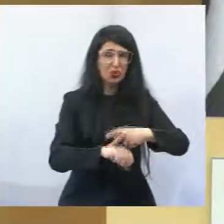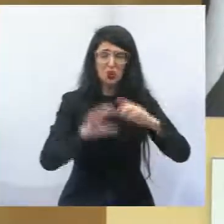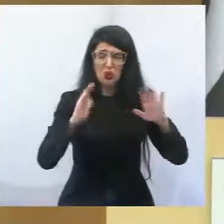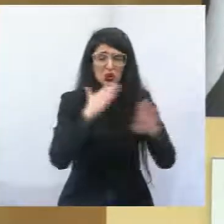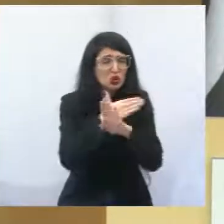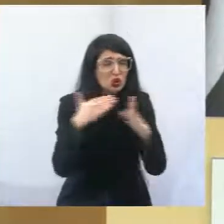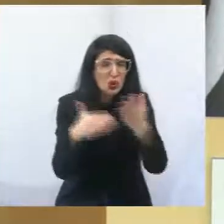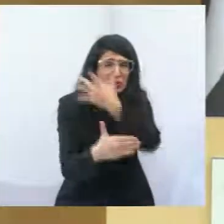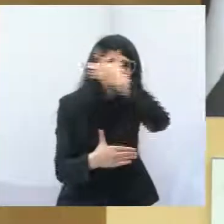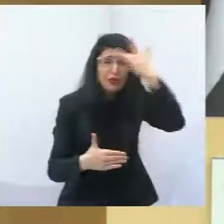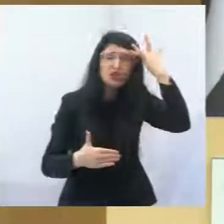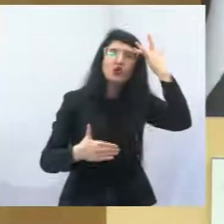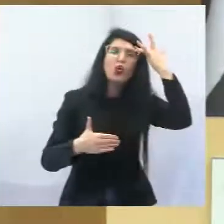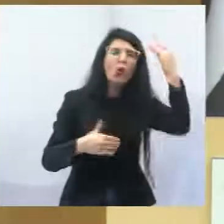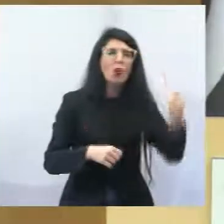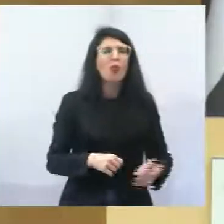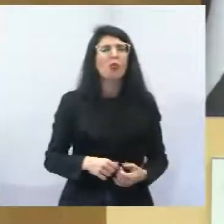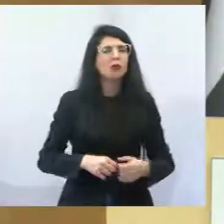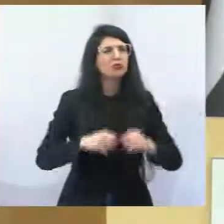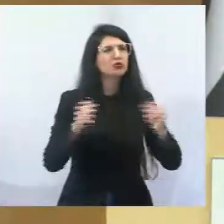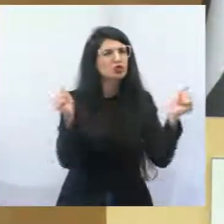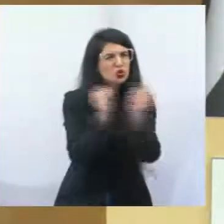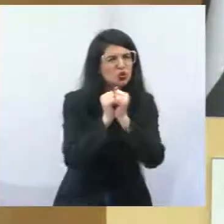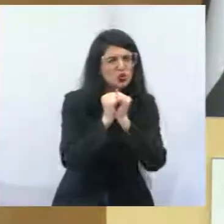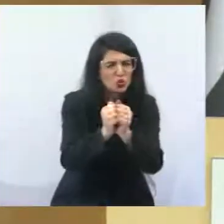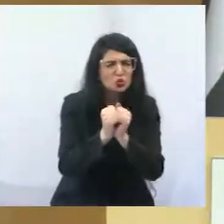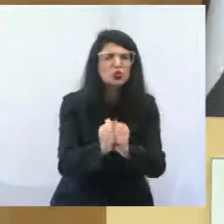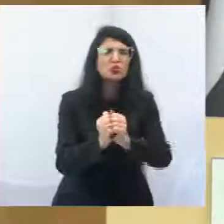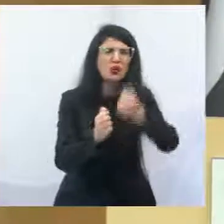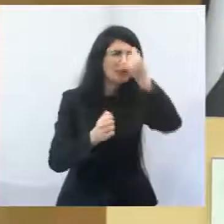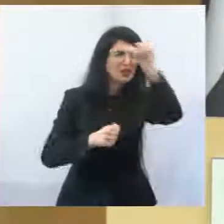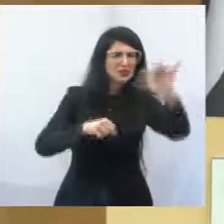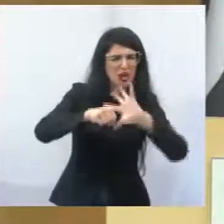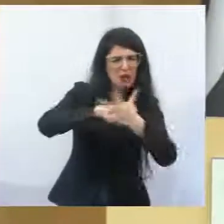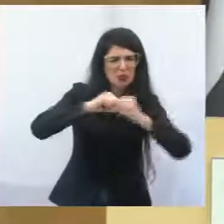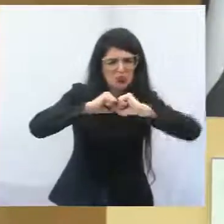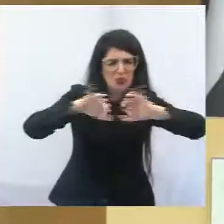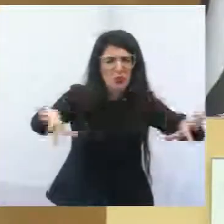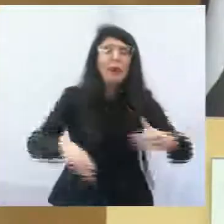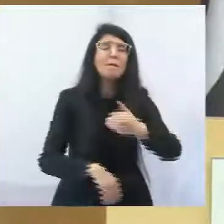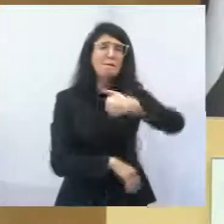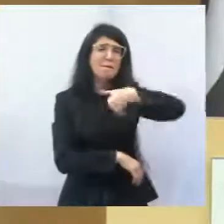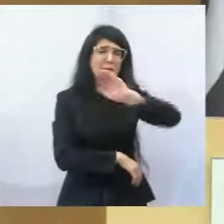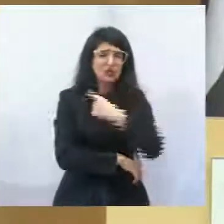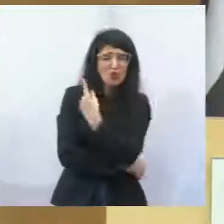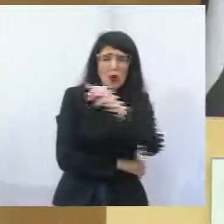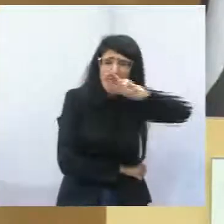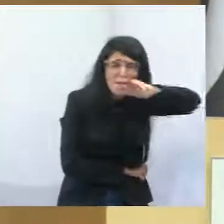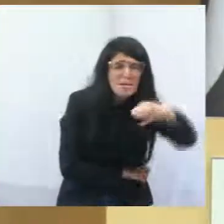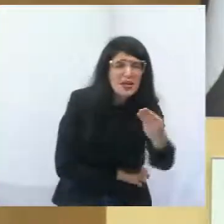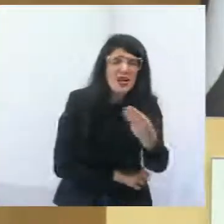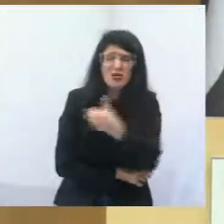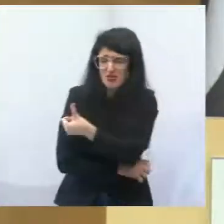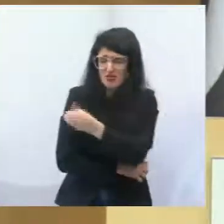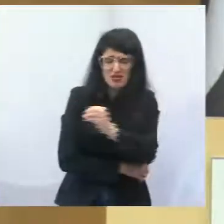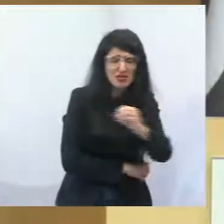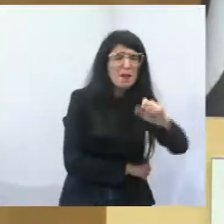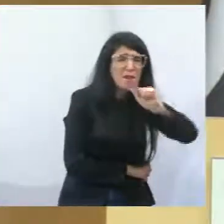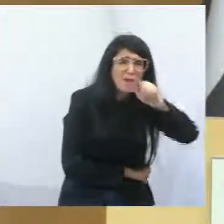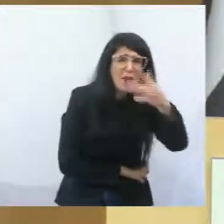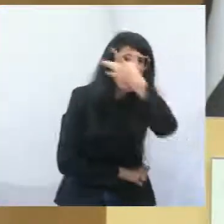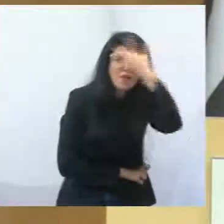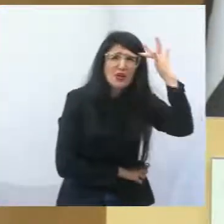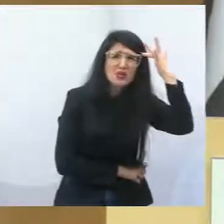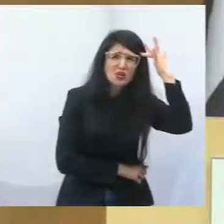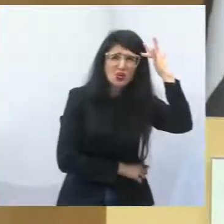muito crítico dessa pandemia. Mais de 1 milhão e 600 mil pessoas estão